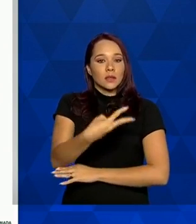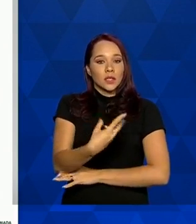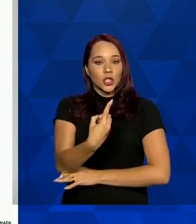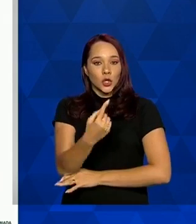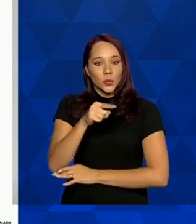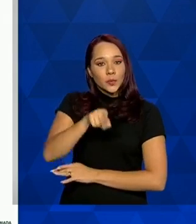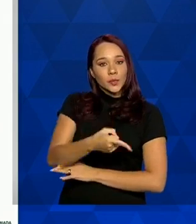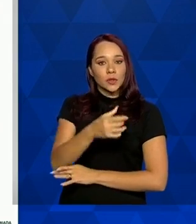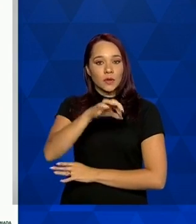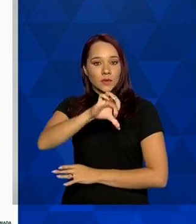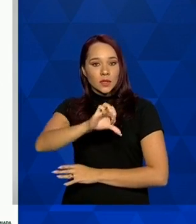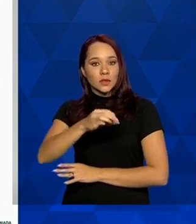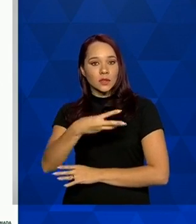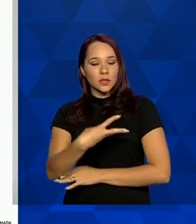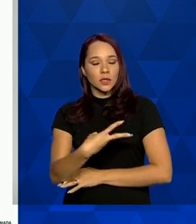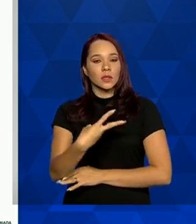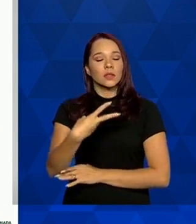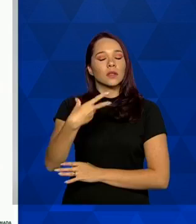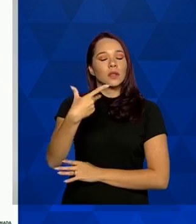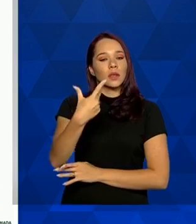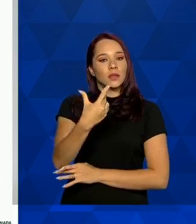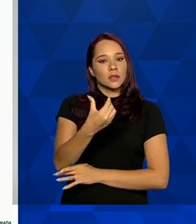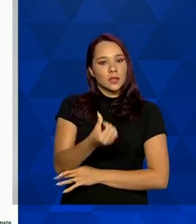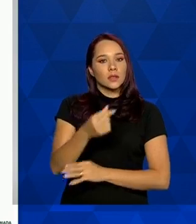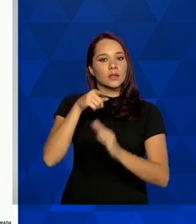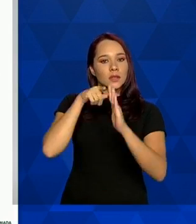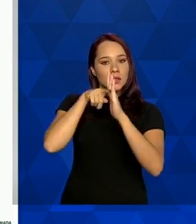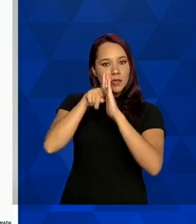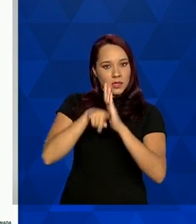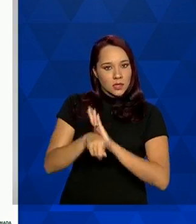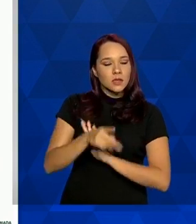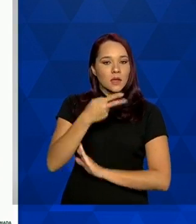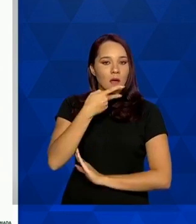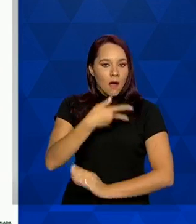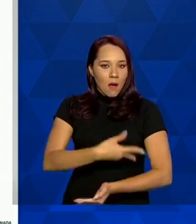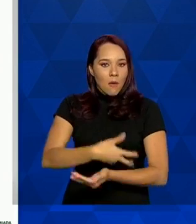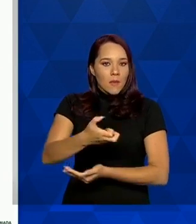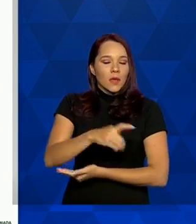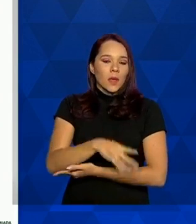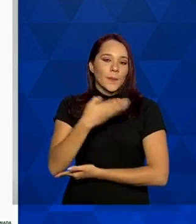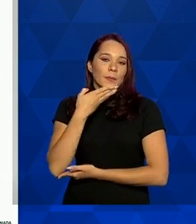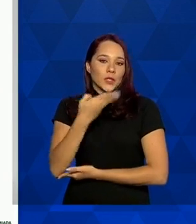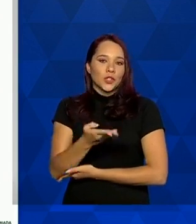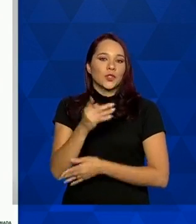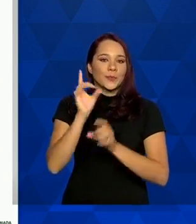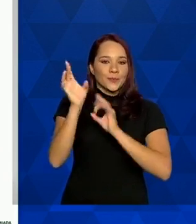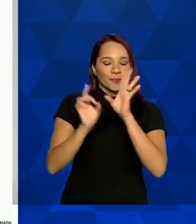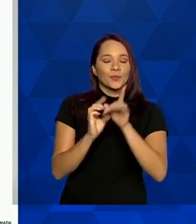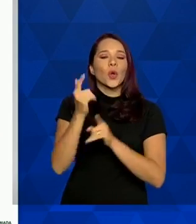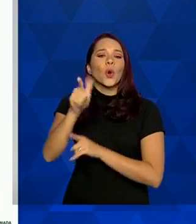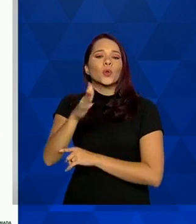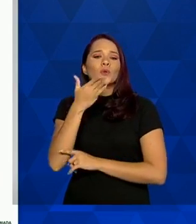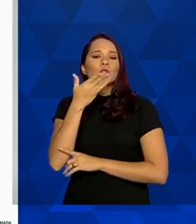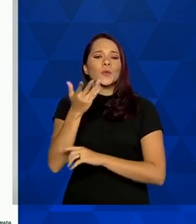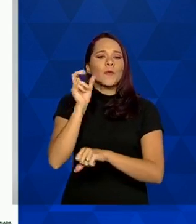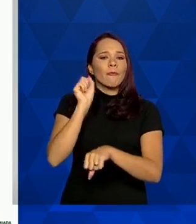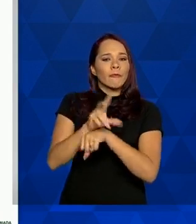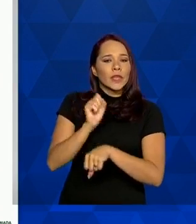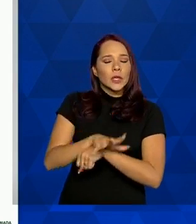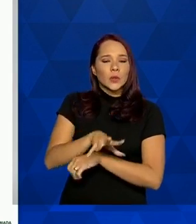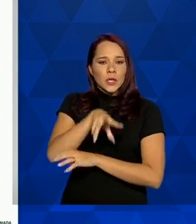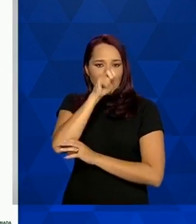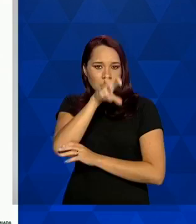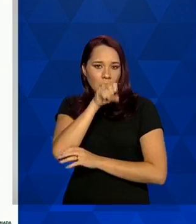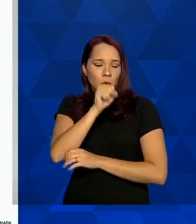983 exames que entram como solicitação inicial para fazer outros vírus respiratórios além de